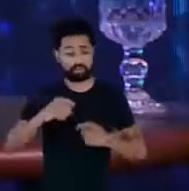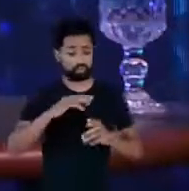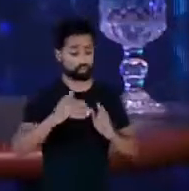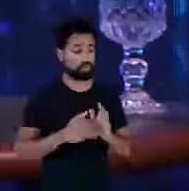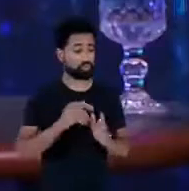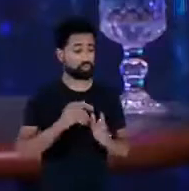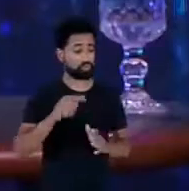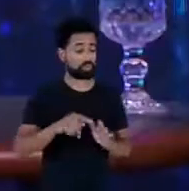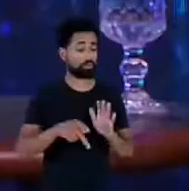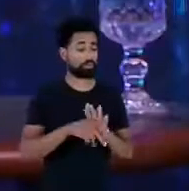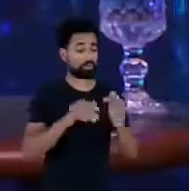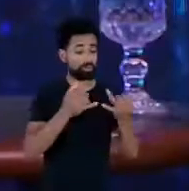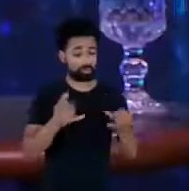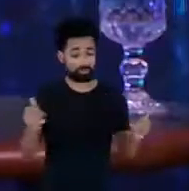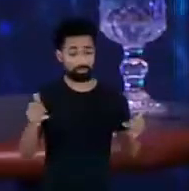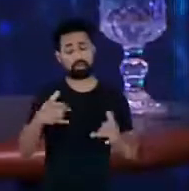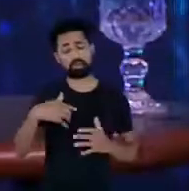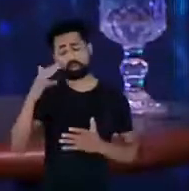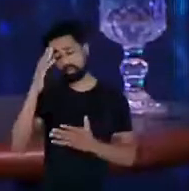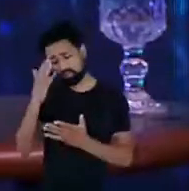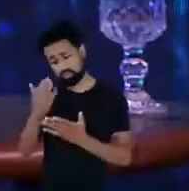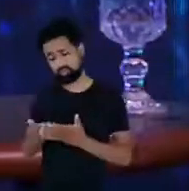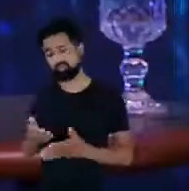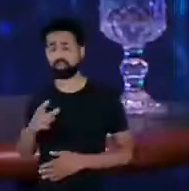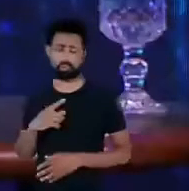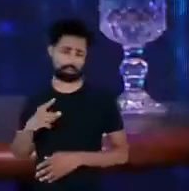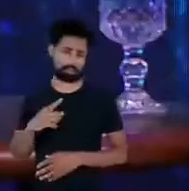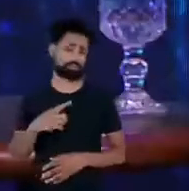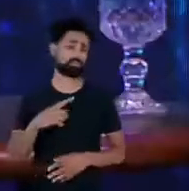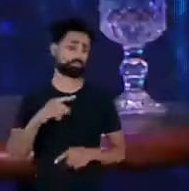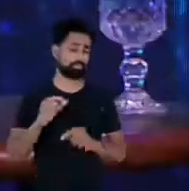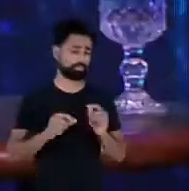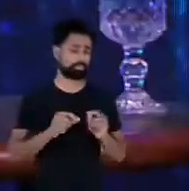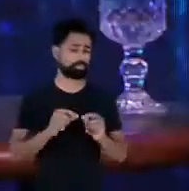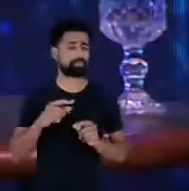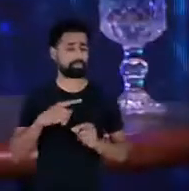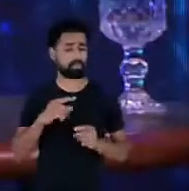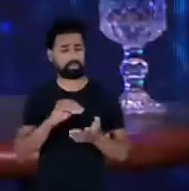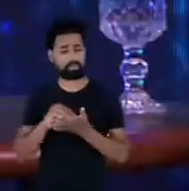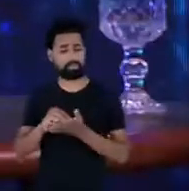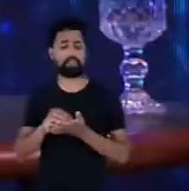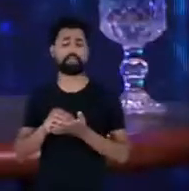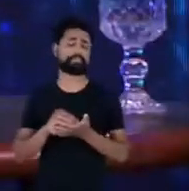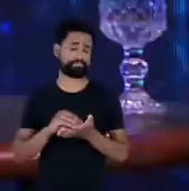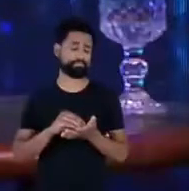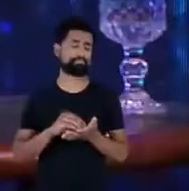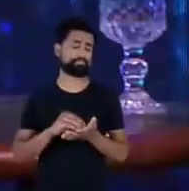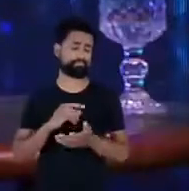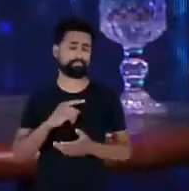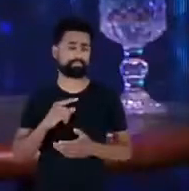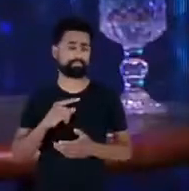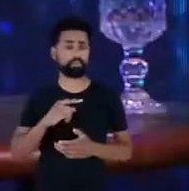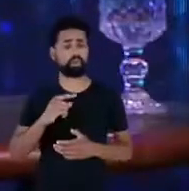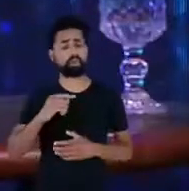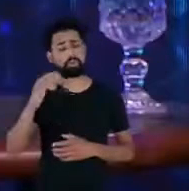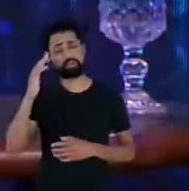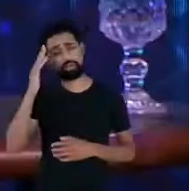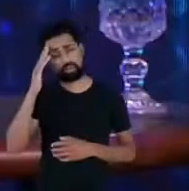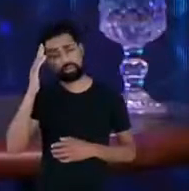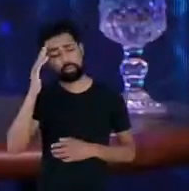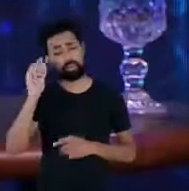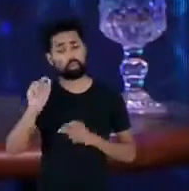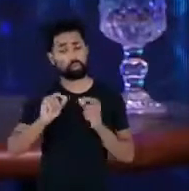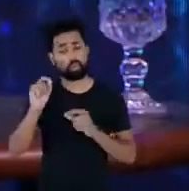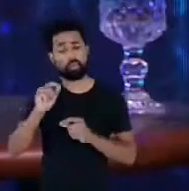energética eu acho que existe ainda uma lacuna um gap de entendimento de que